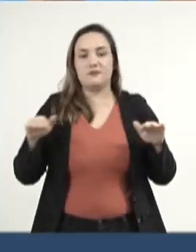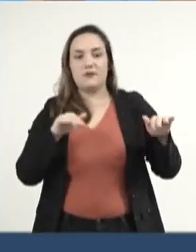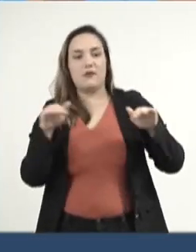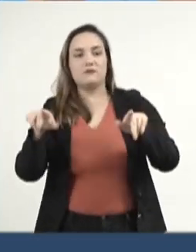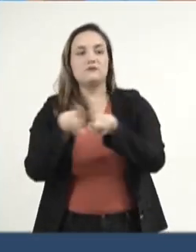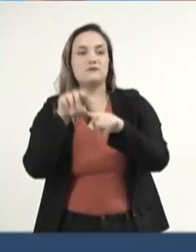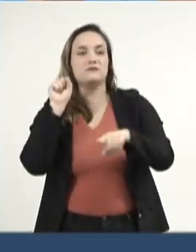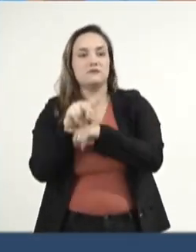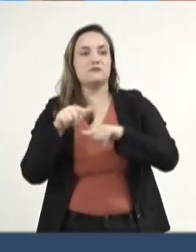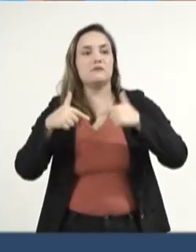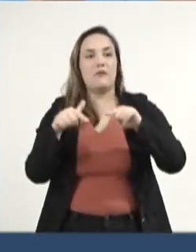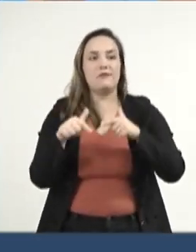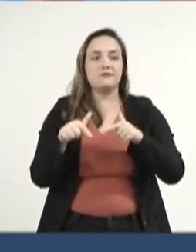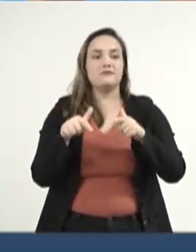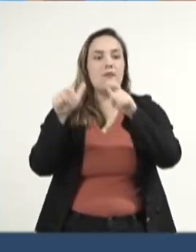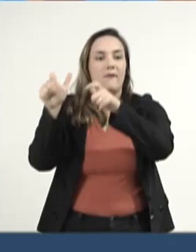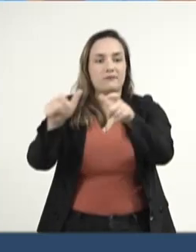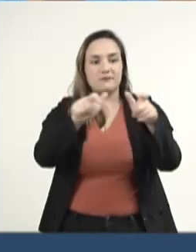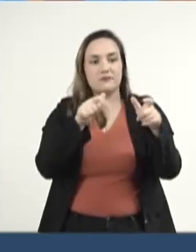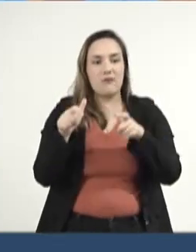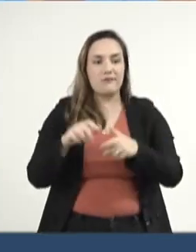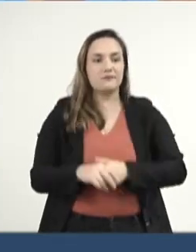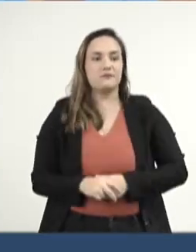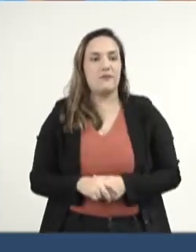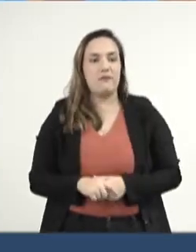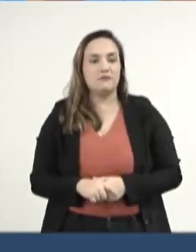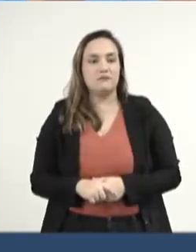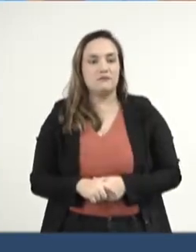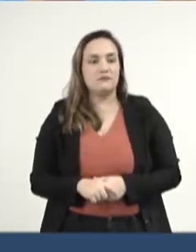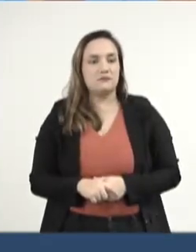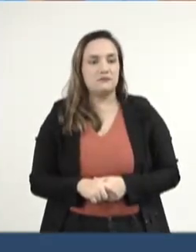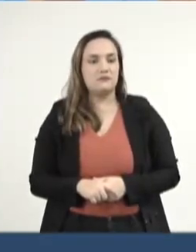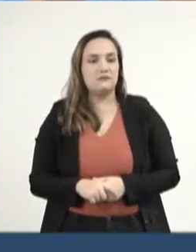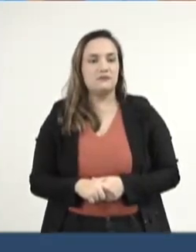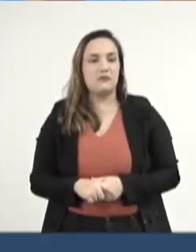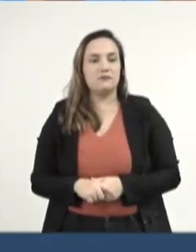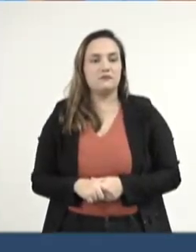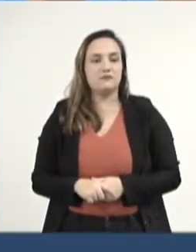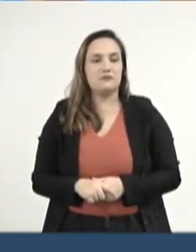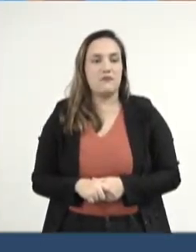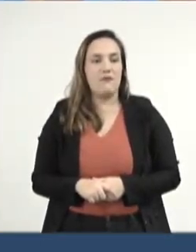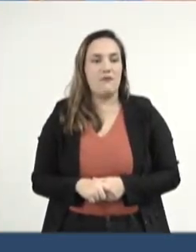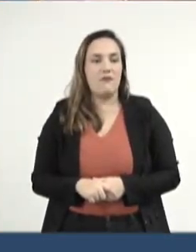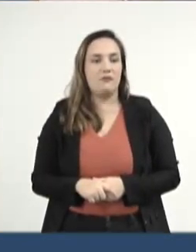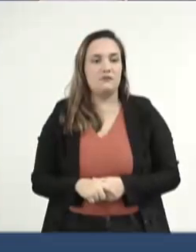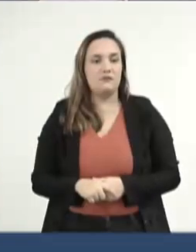empregos da região. É só, Sr. Presidente. Obrigado. Obrigado.